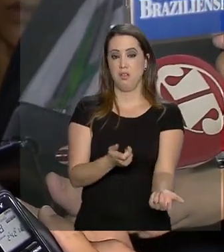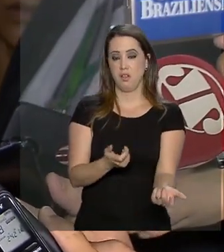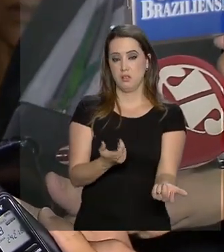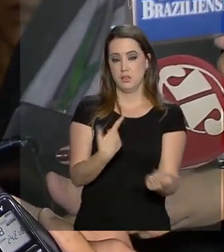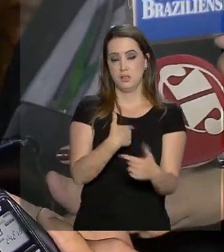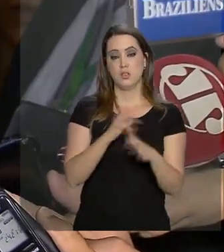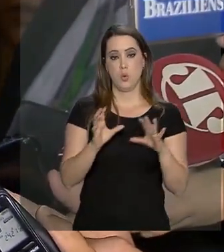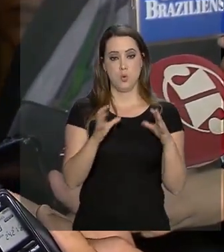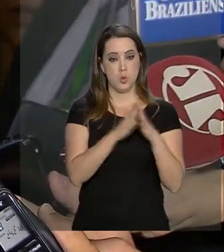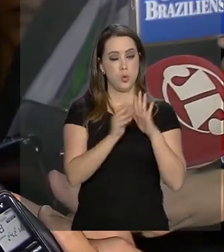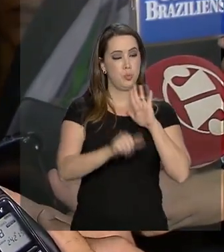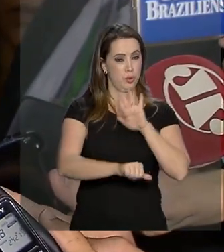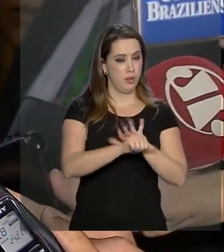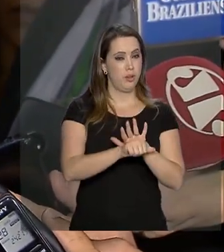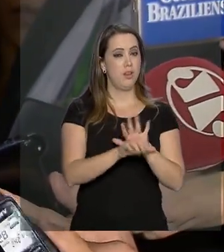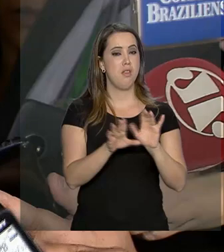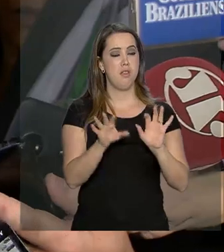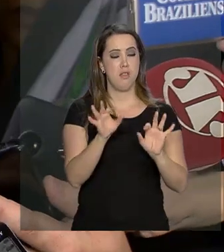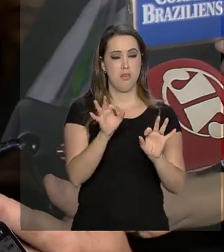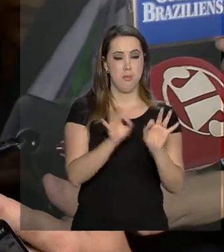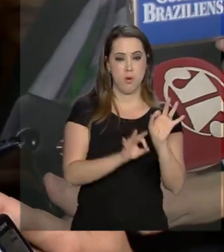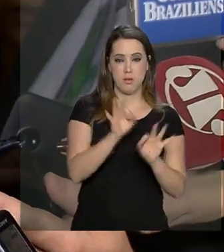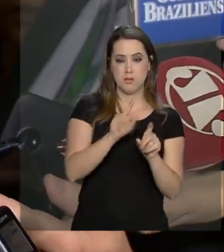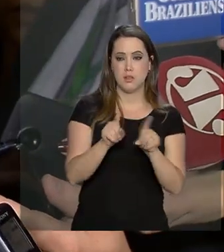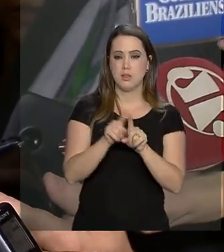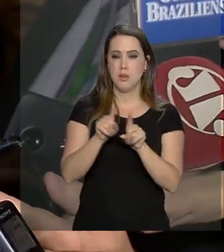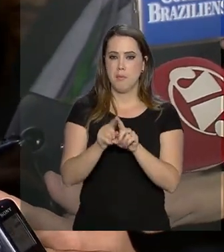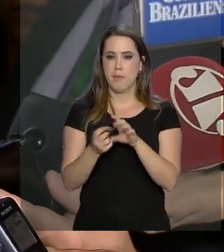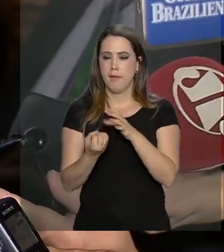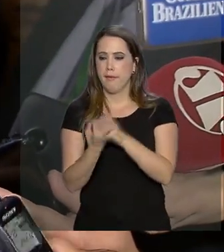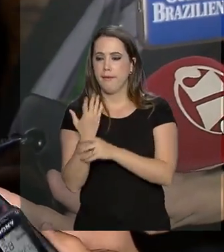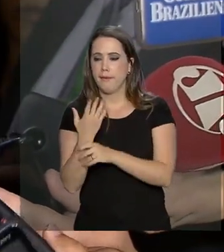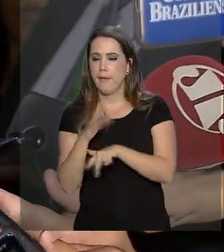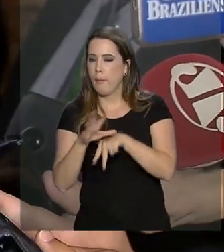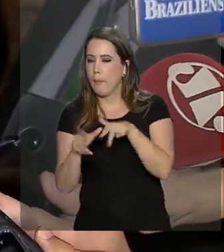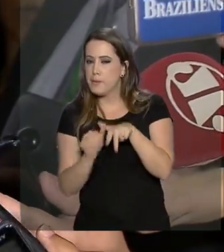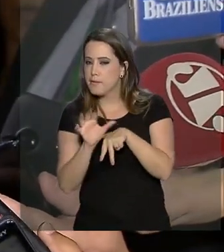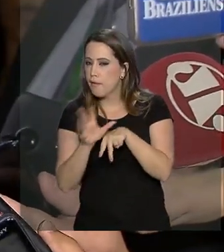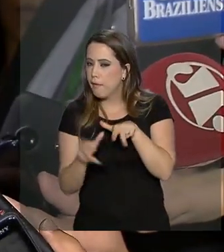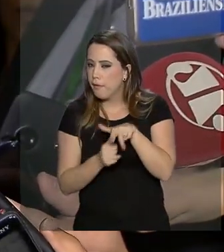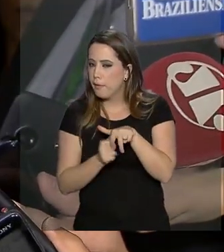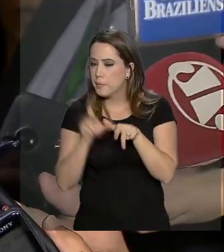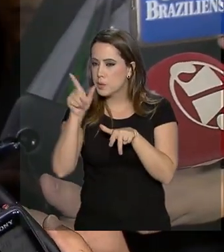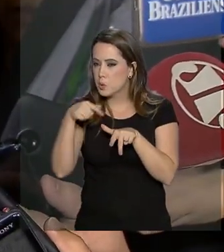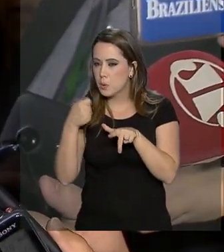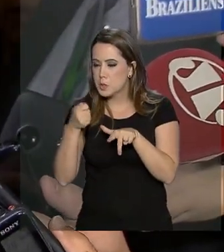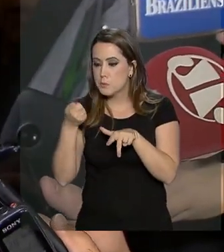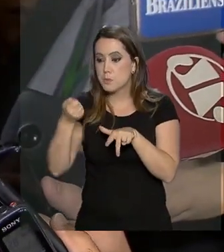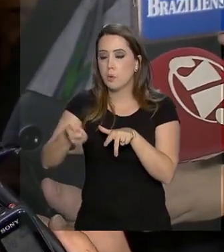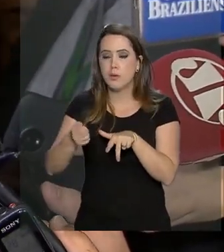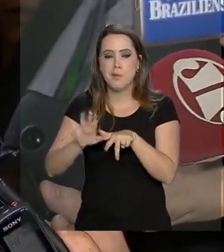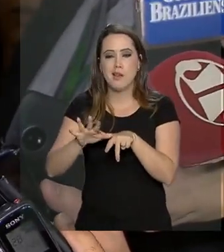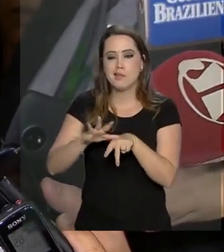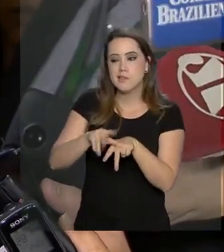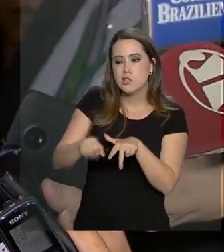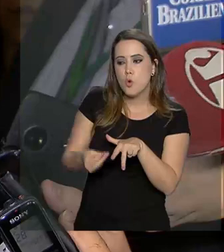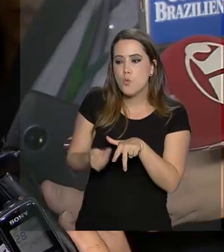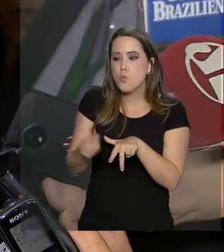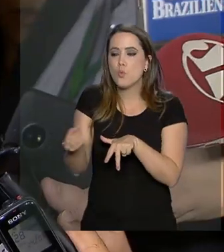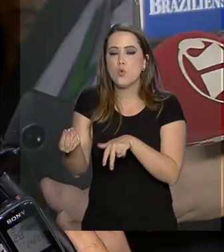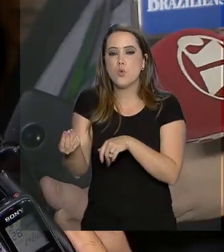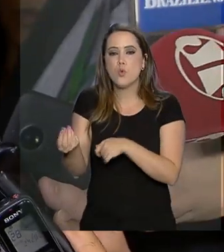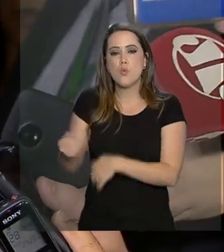O crime organizado também é uma fonte de corrupção, de agentes que deveriam combatê-lo. Claro que é uma minoria,